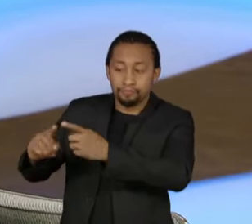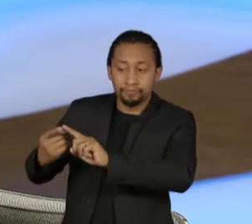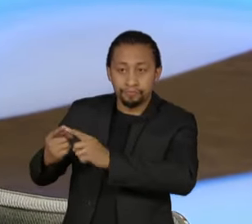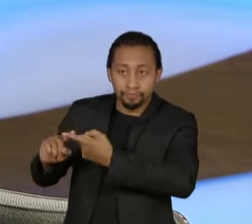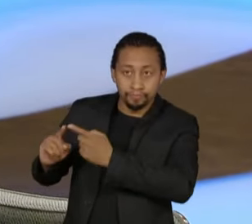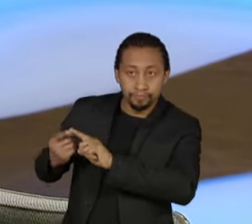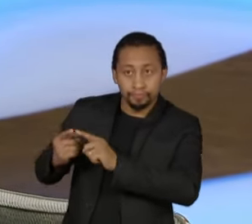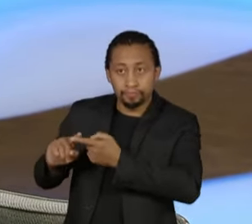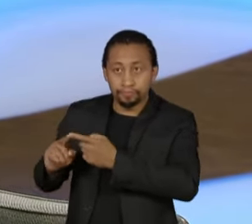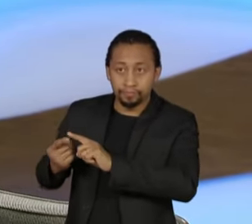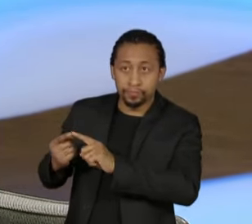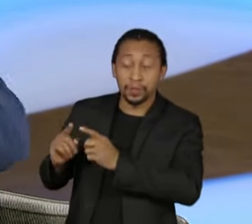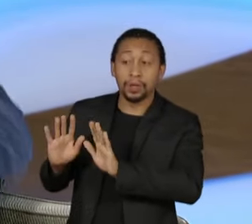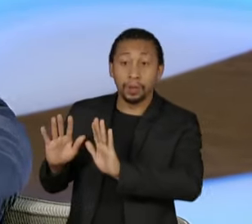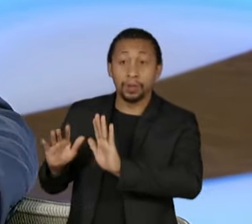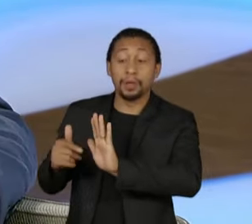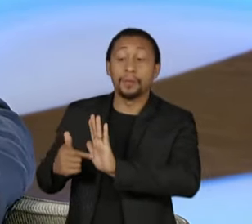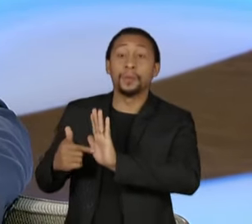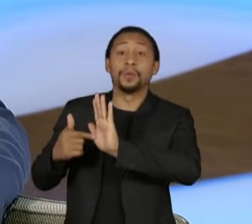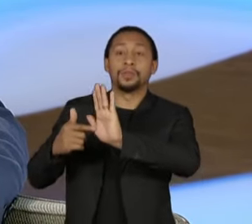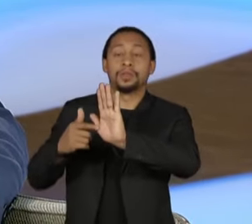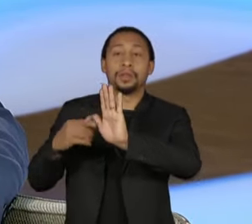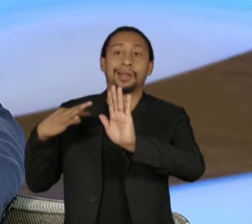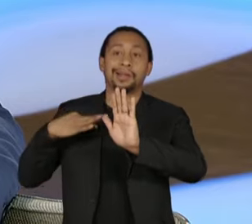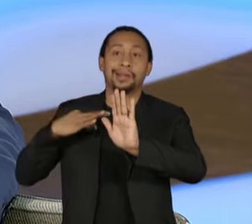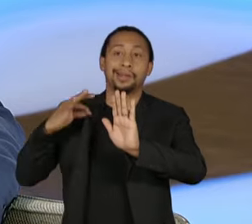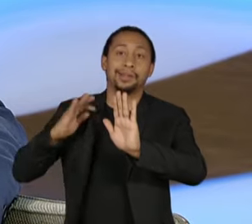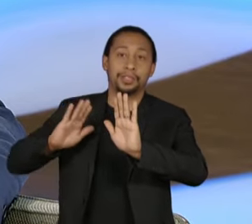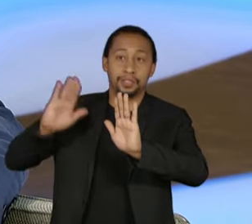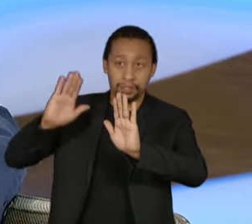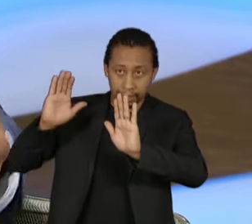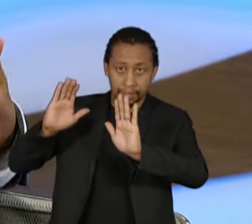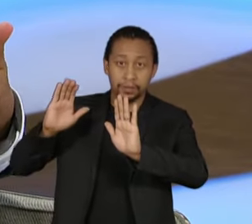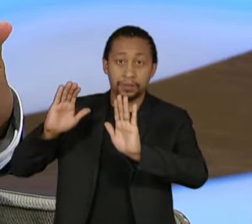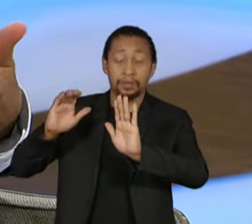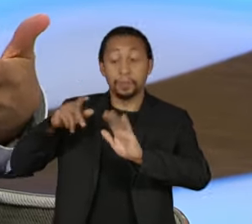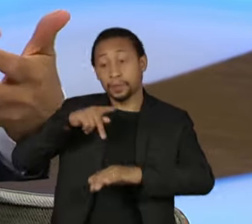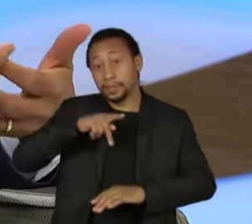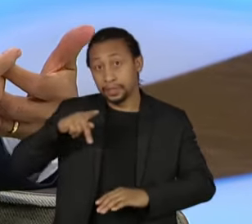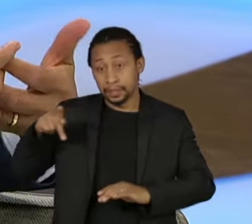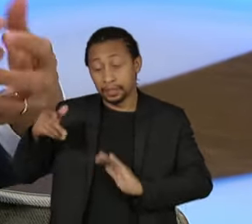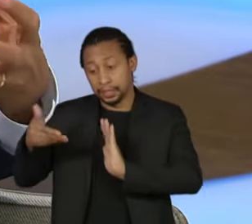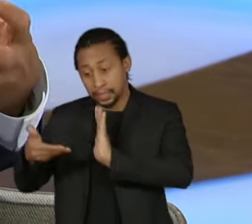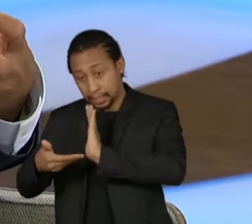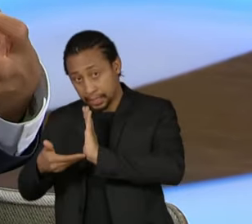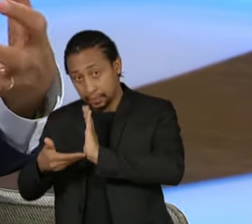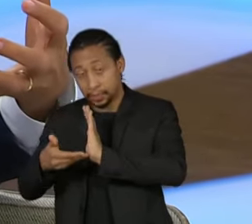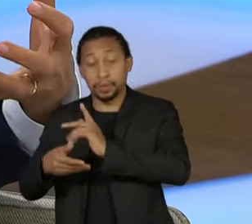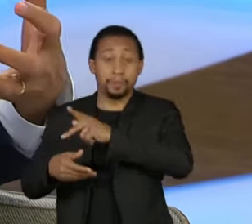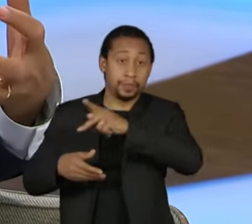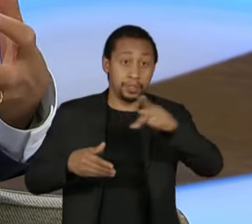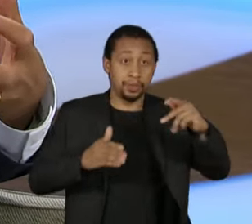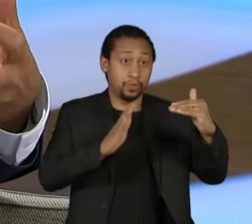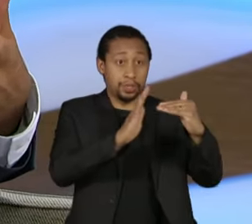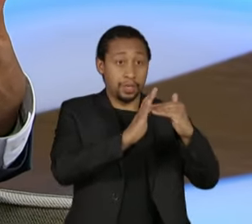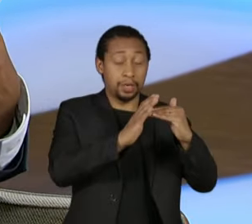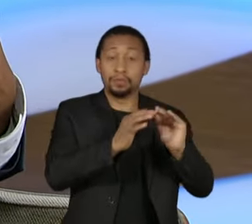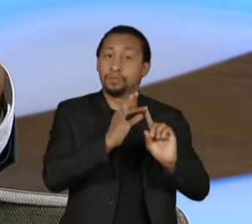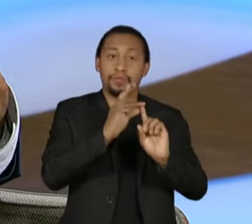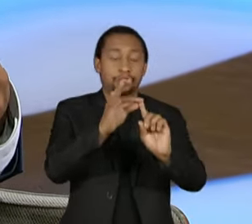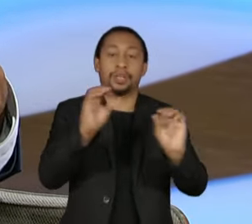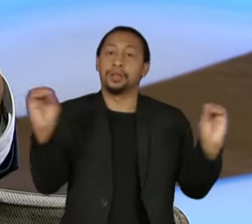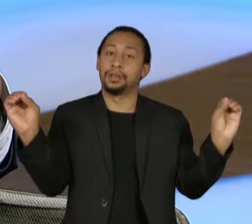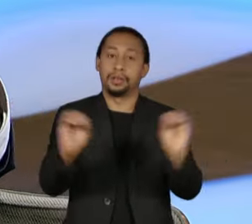candidaturas à presidência da Câmara e do Senado. Isso é uma medida que pode parecer simplória,